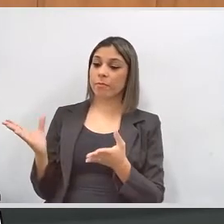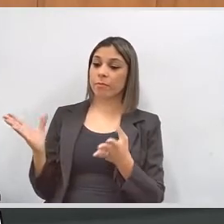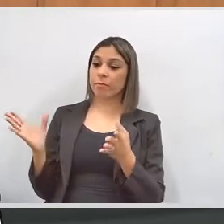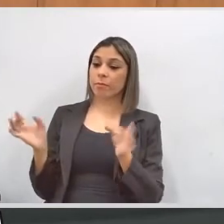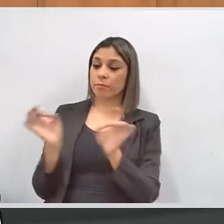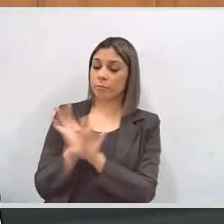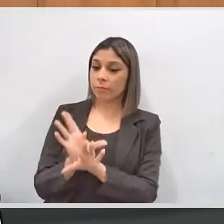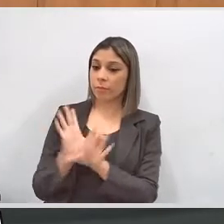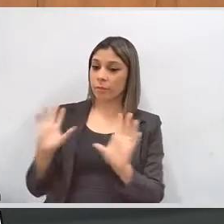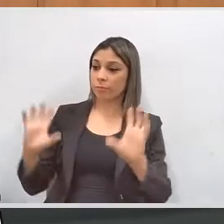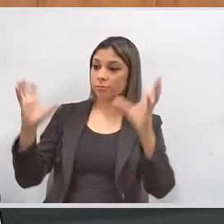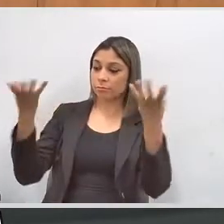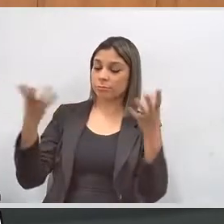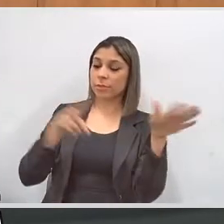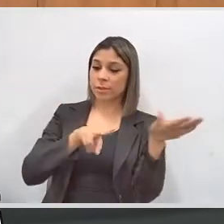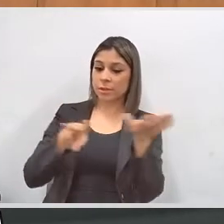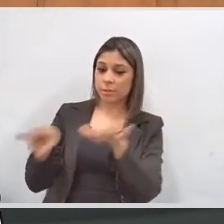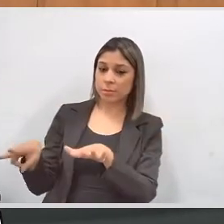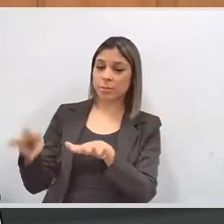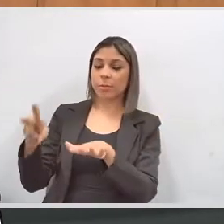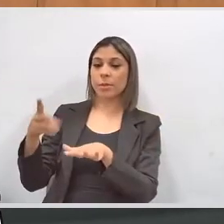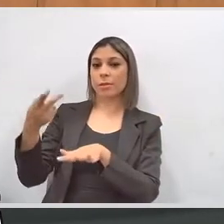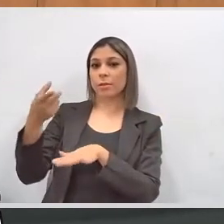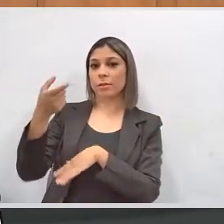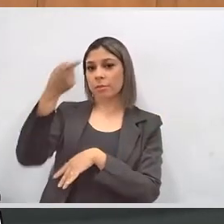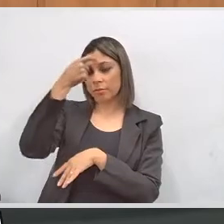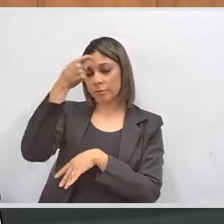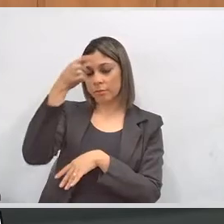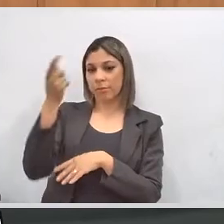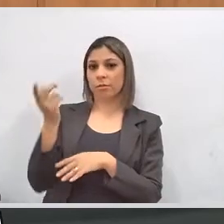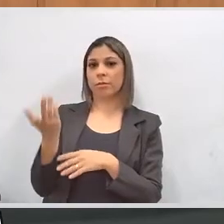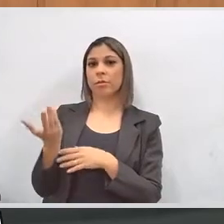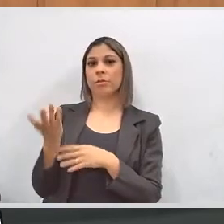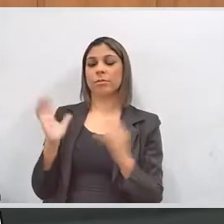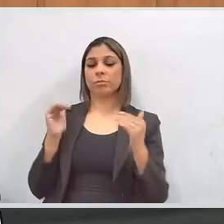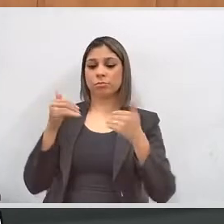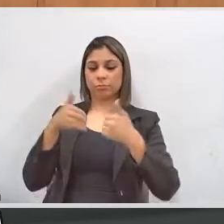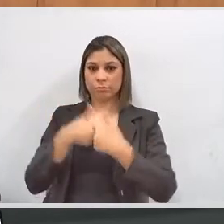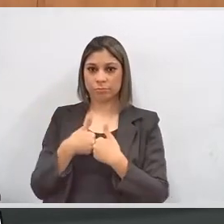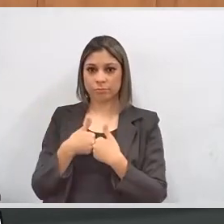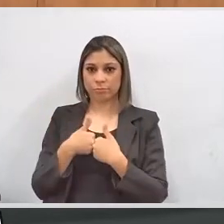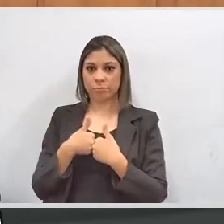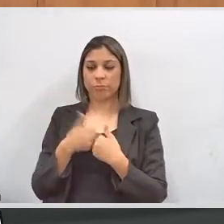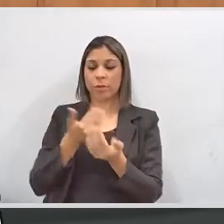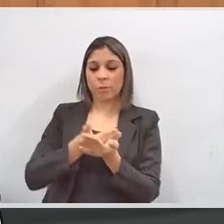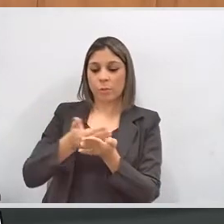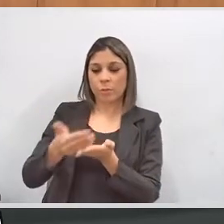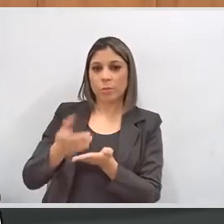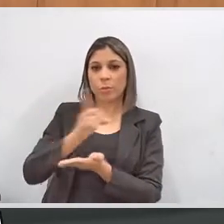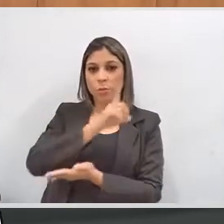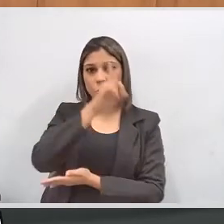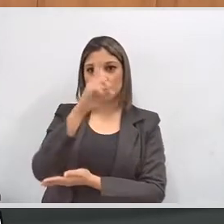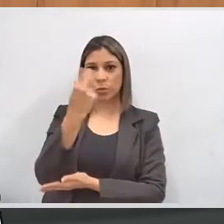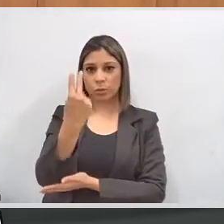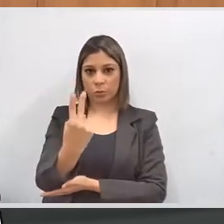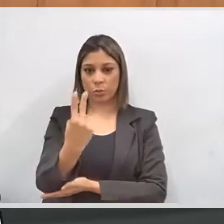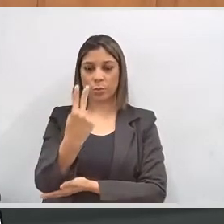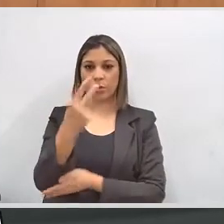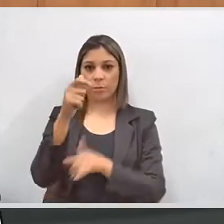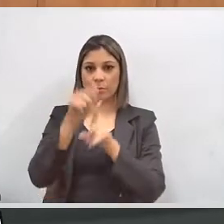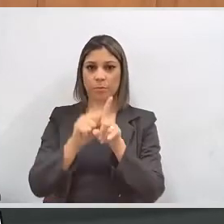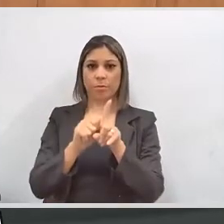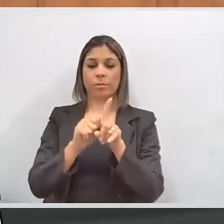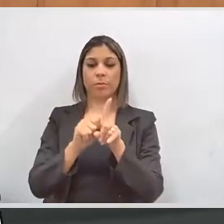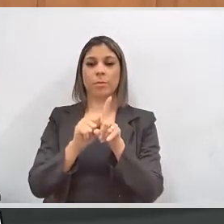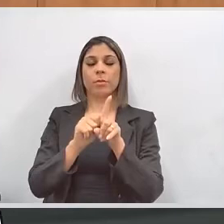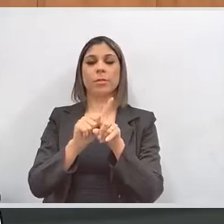concluindo as comemorações da Semana Estadual da Conscientização sobre os Transtornos do Espectro do Autismo, que teve início no último dia